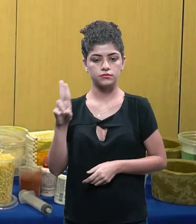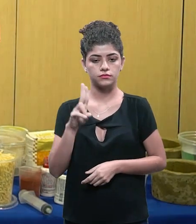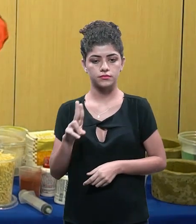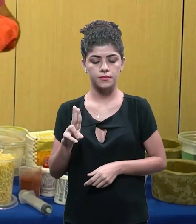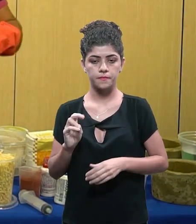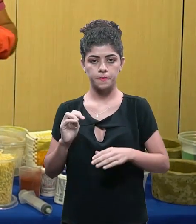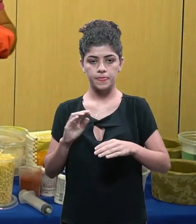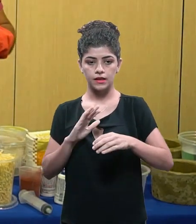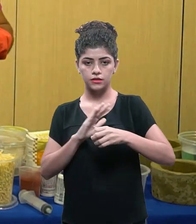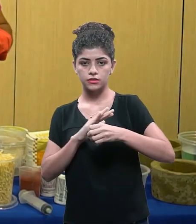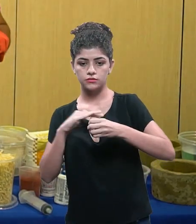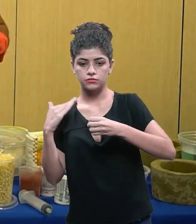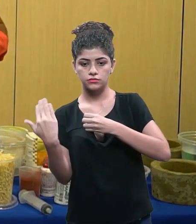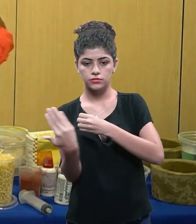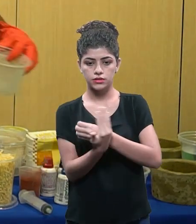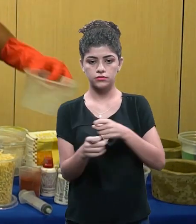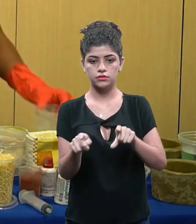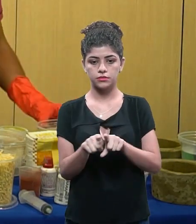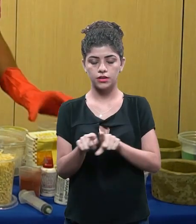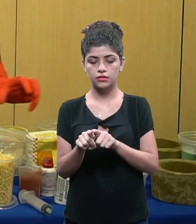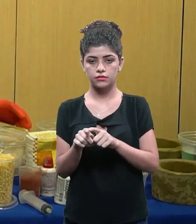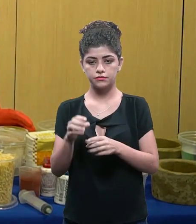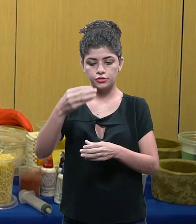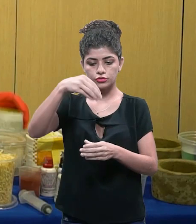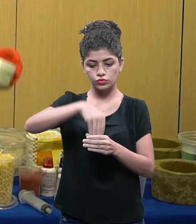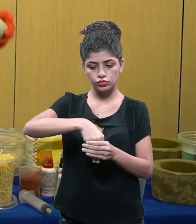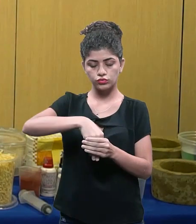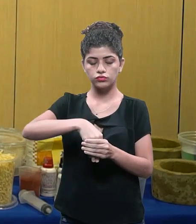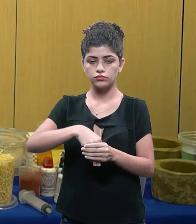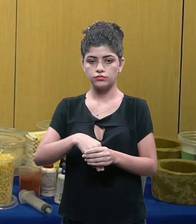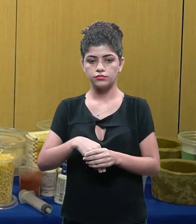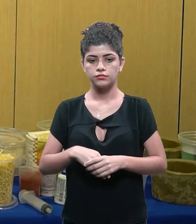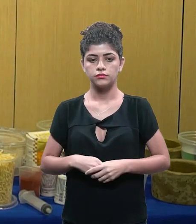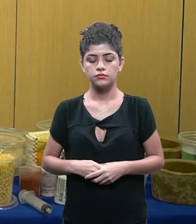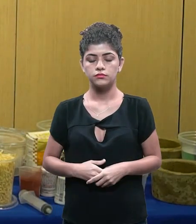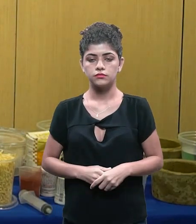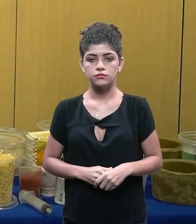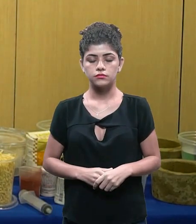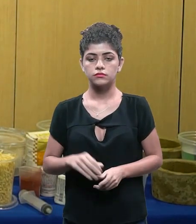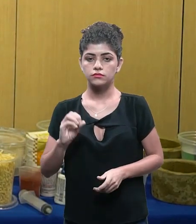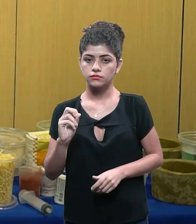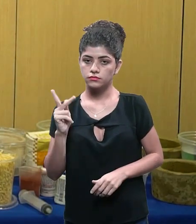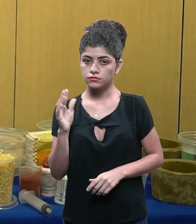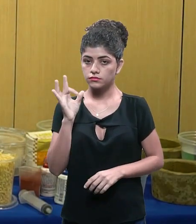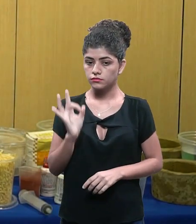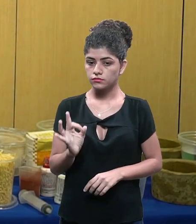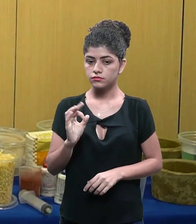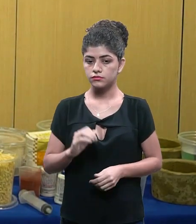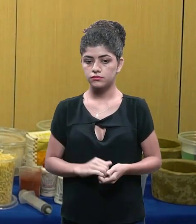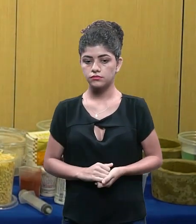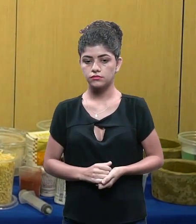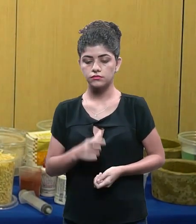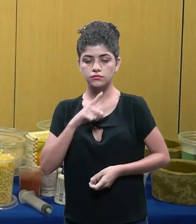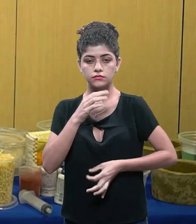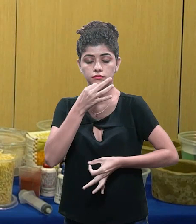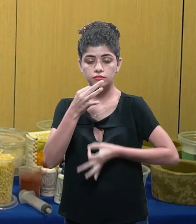tu vai aplicar o desmoldante tanto na parte de dentro como no objeto que vai fazer com que ele fique o orifício do vaso certo